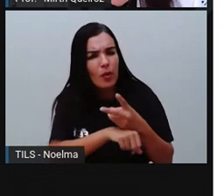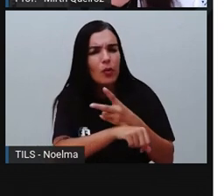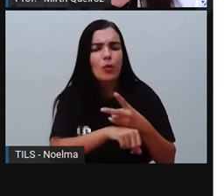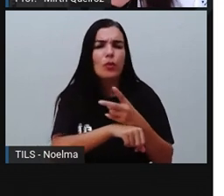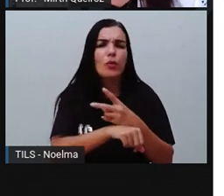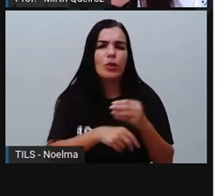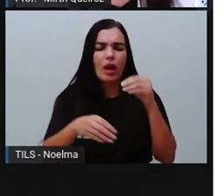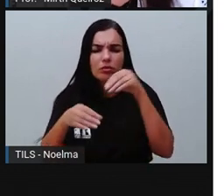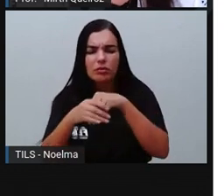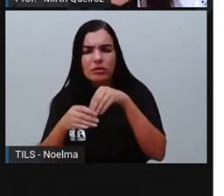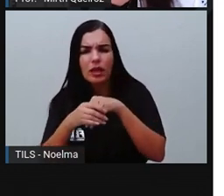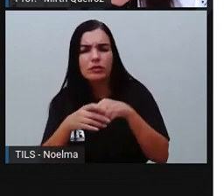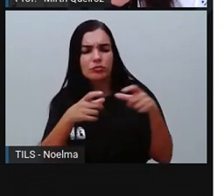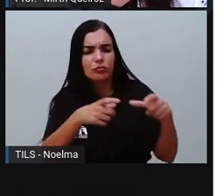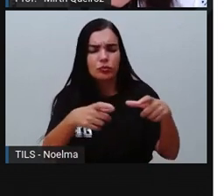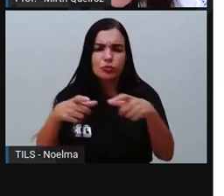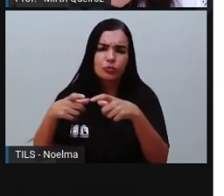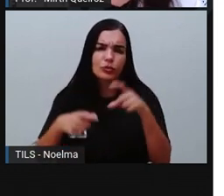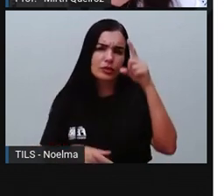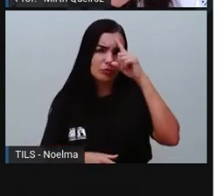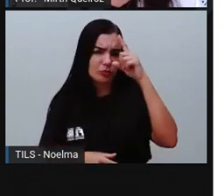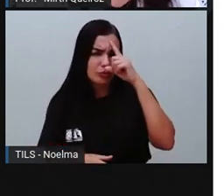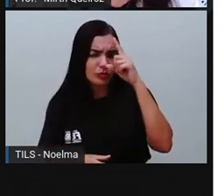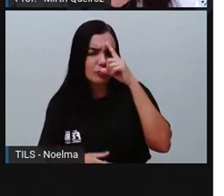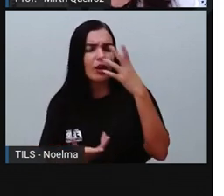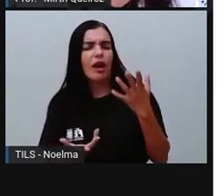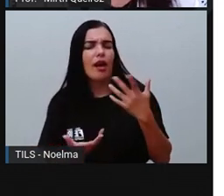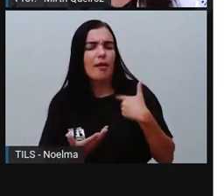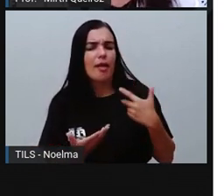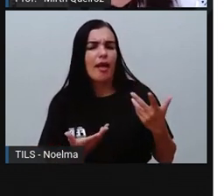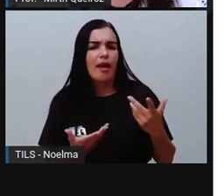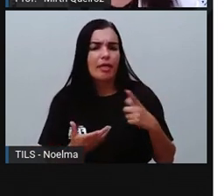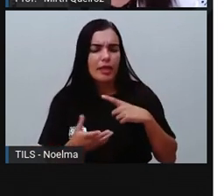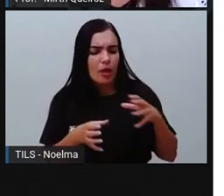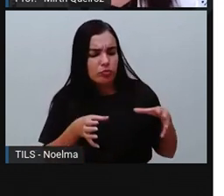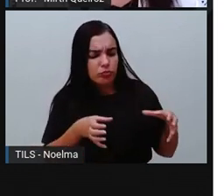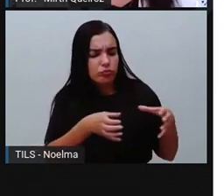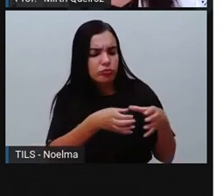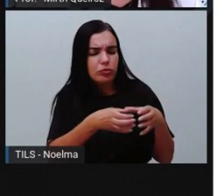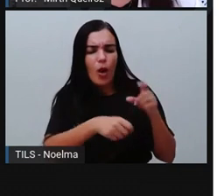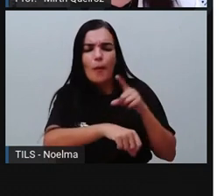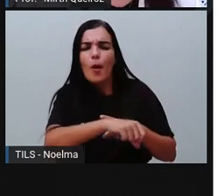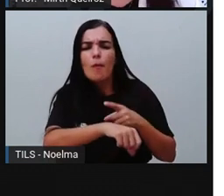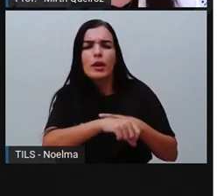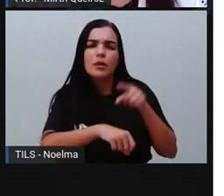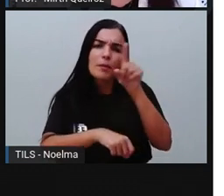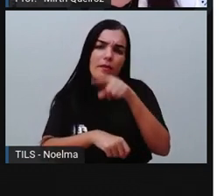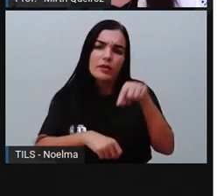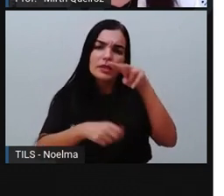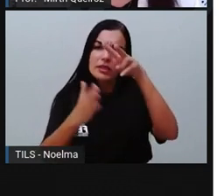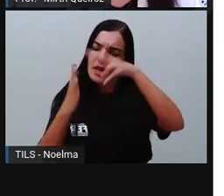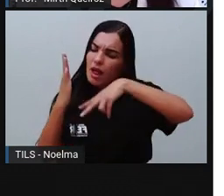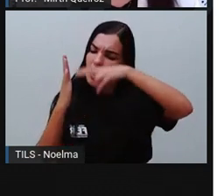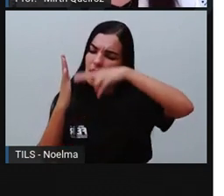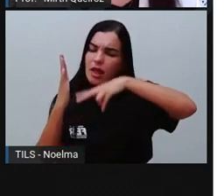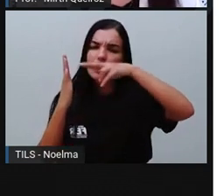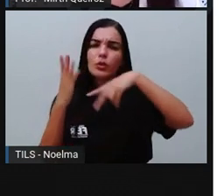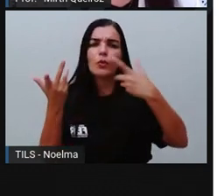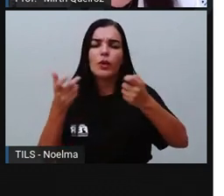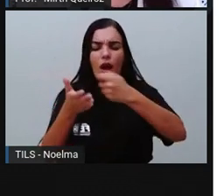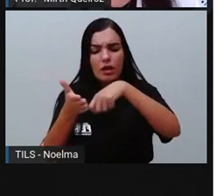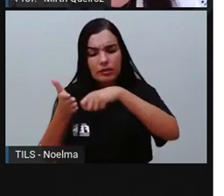dentro do seu cotidiano, do seu dia a dia aí um espaçozinho para vocês realizarem todos os dias